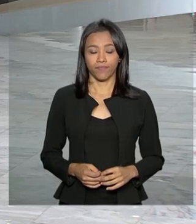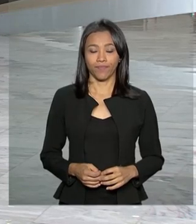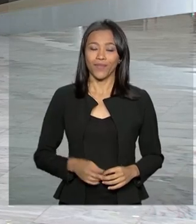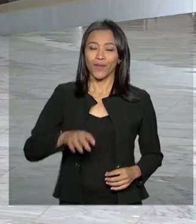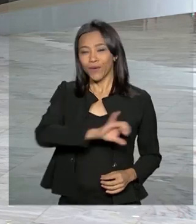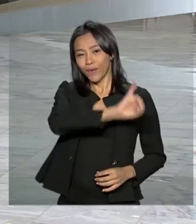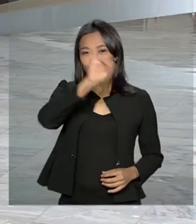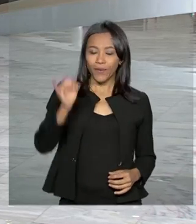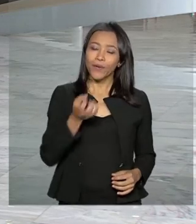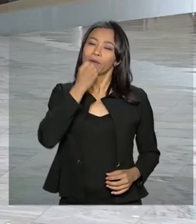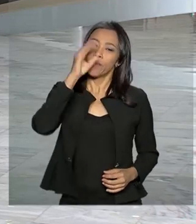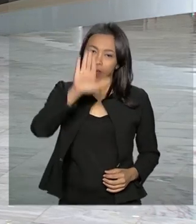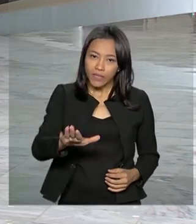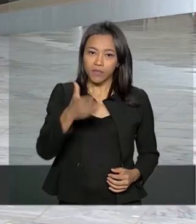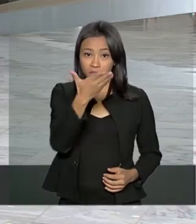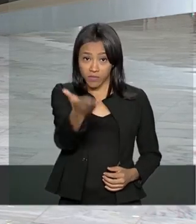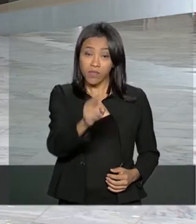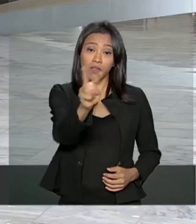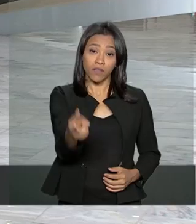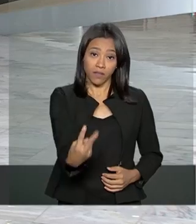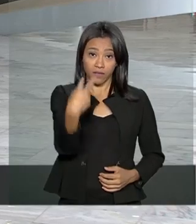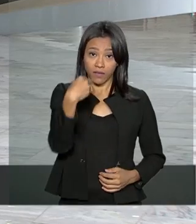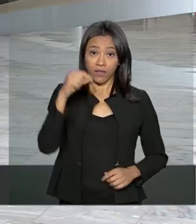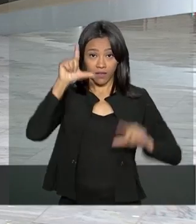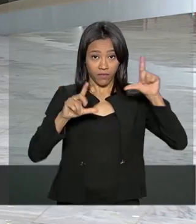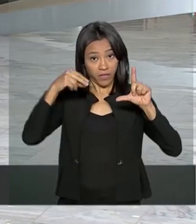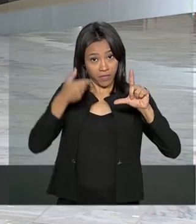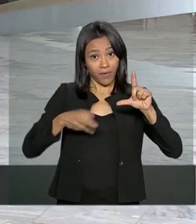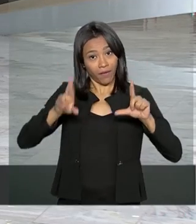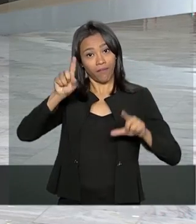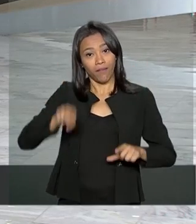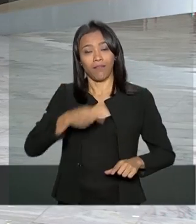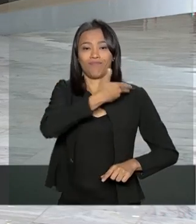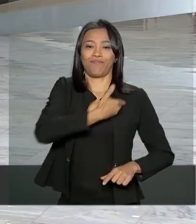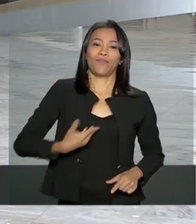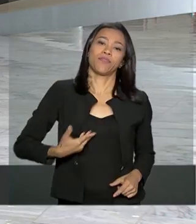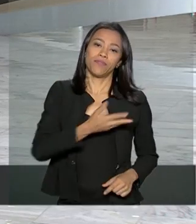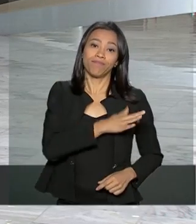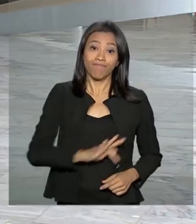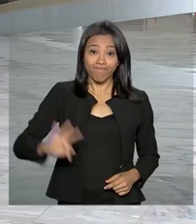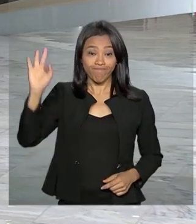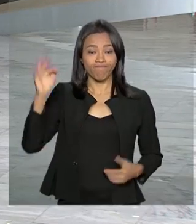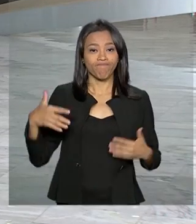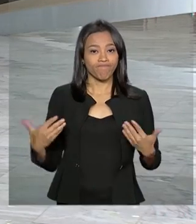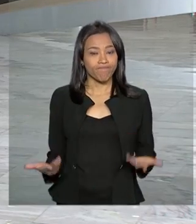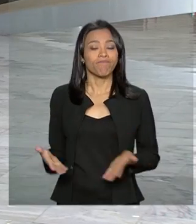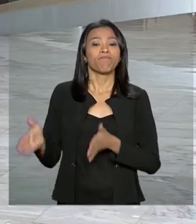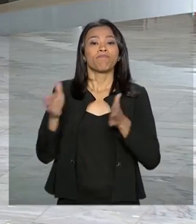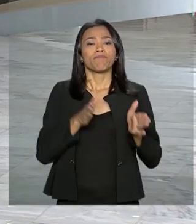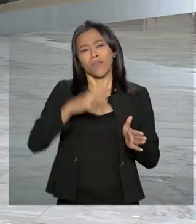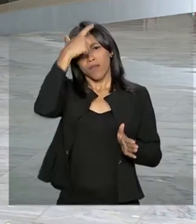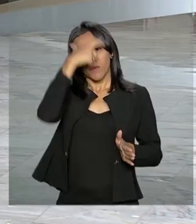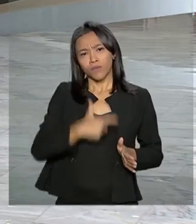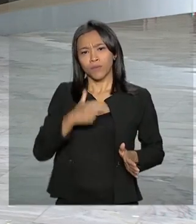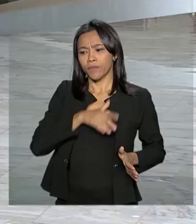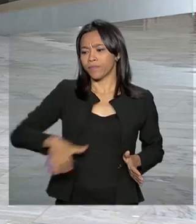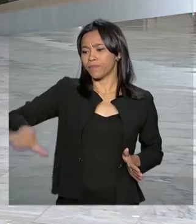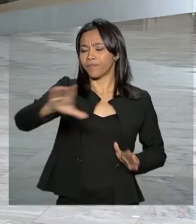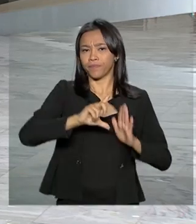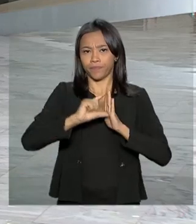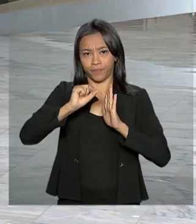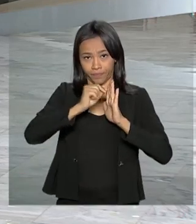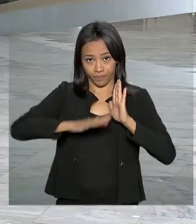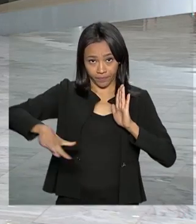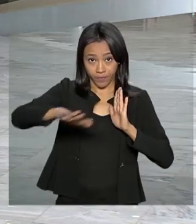Olá, boa tarde para você que acompanha a NBR e TV do Governo Federal. Eu estou no Palácio do Planalto, mas hoje o presidente